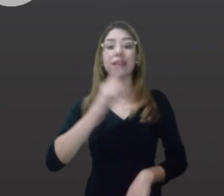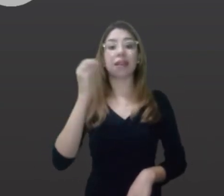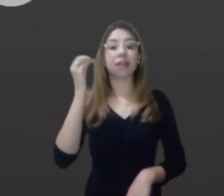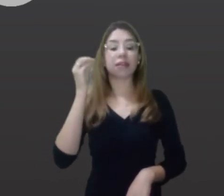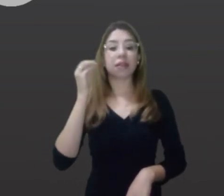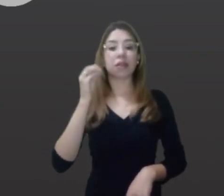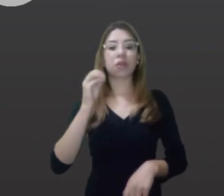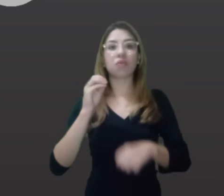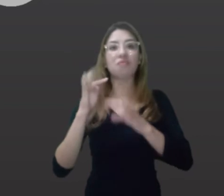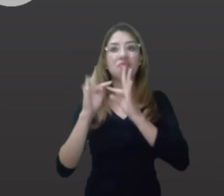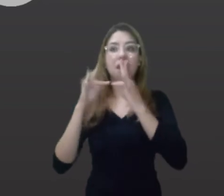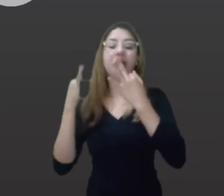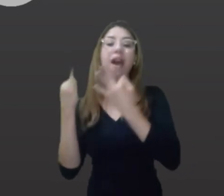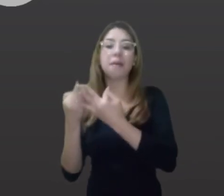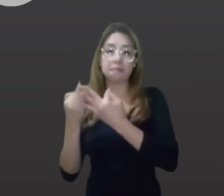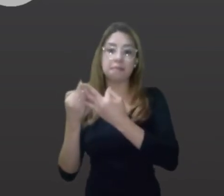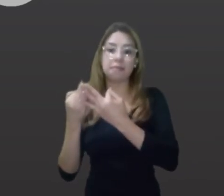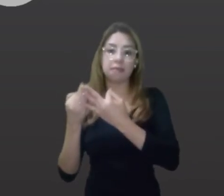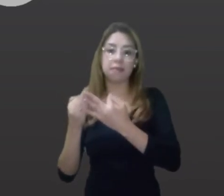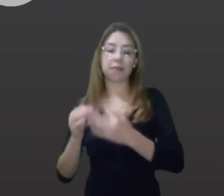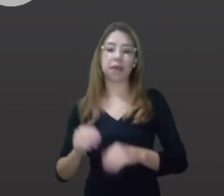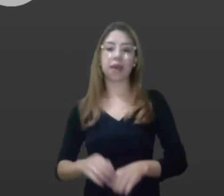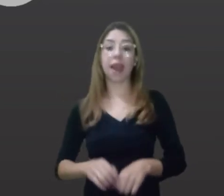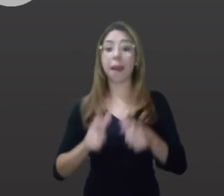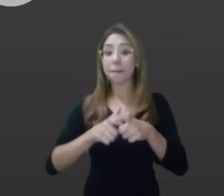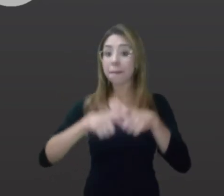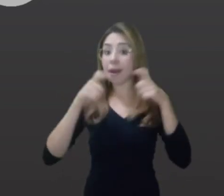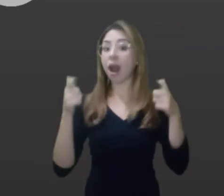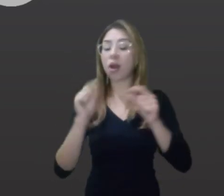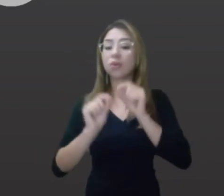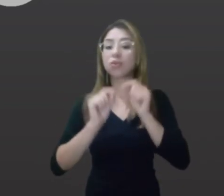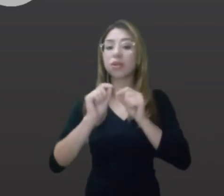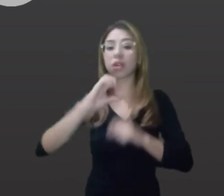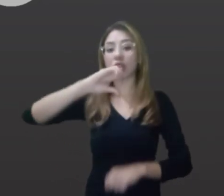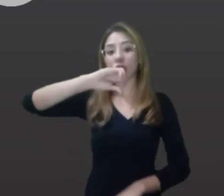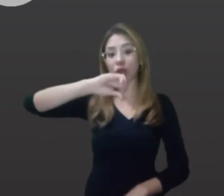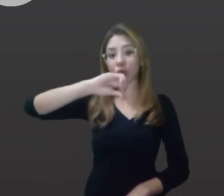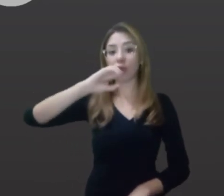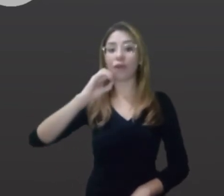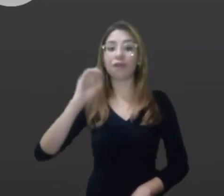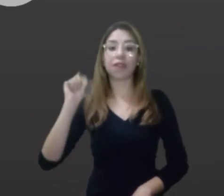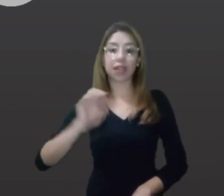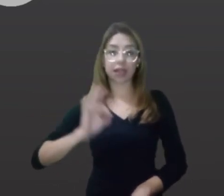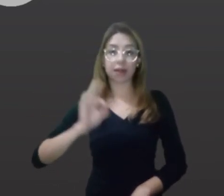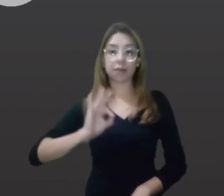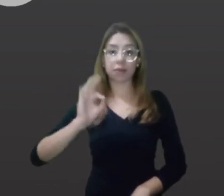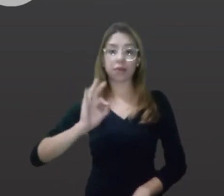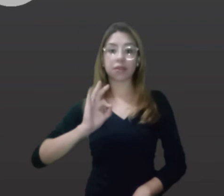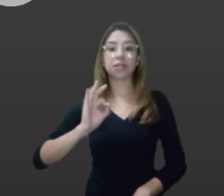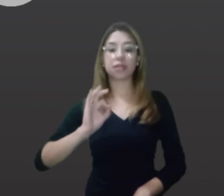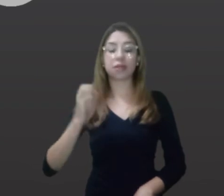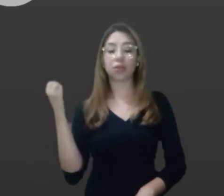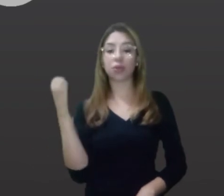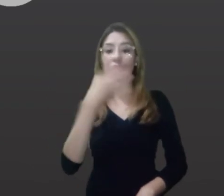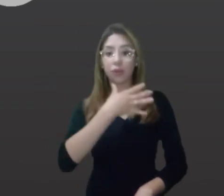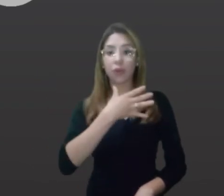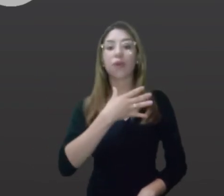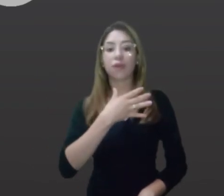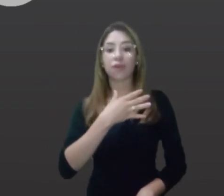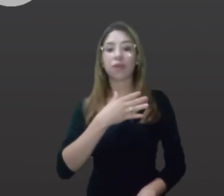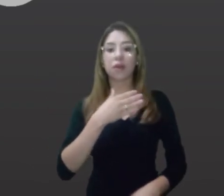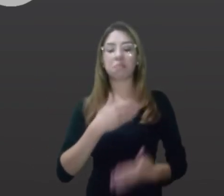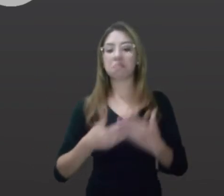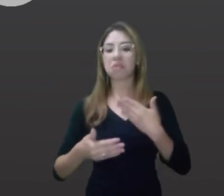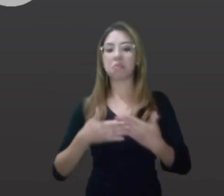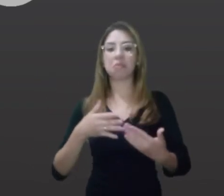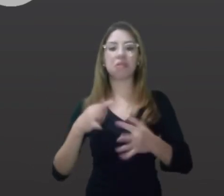hereditário ou familiar. Ou seja, na grande maioria, em torno de 90%, serão casos novos, independente